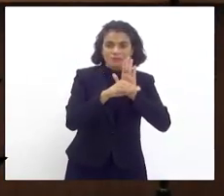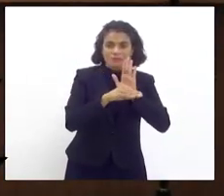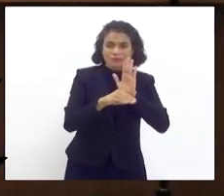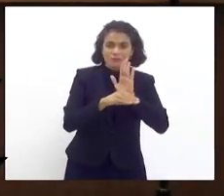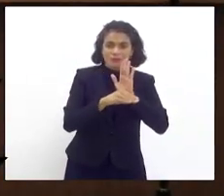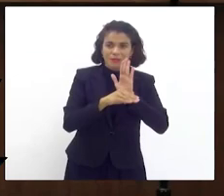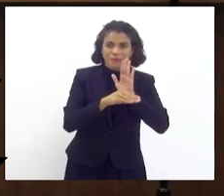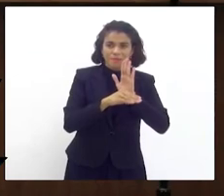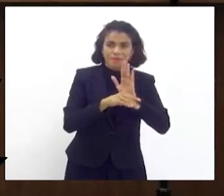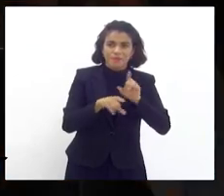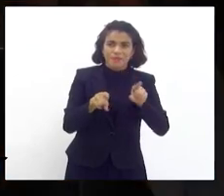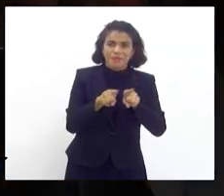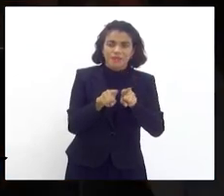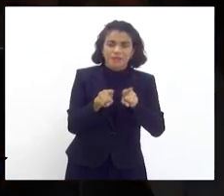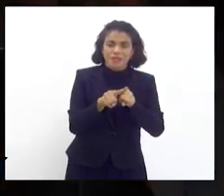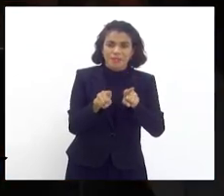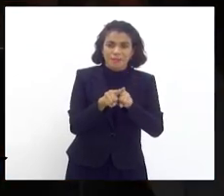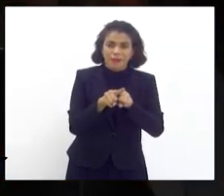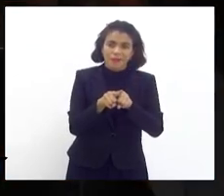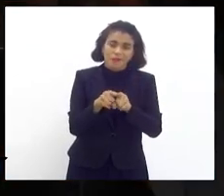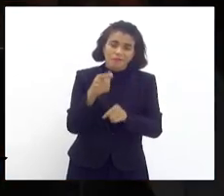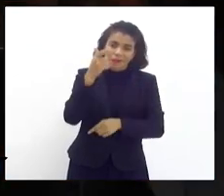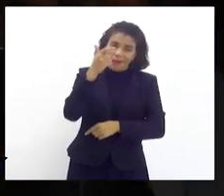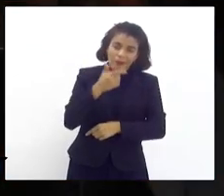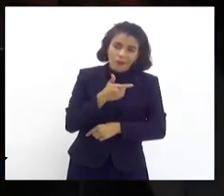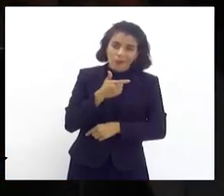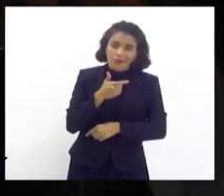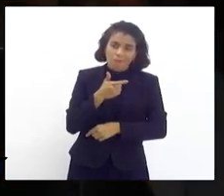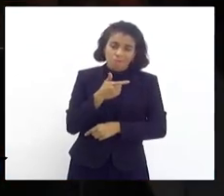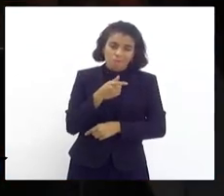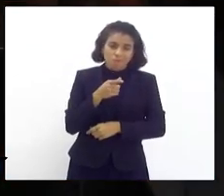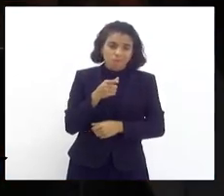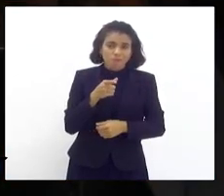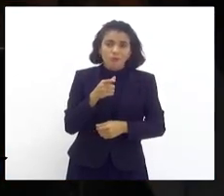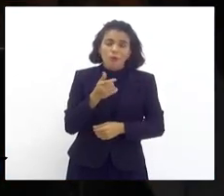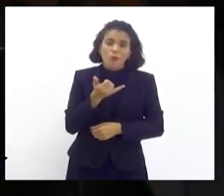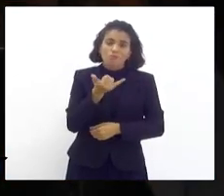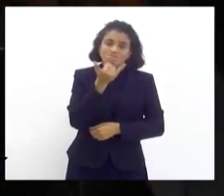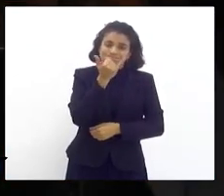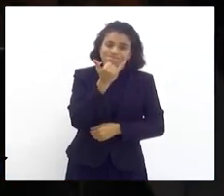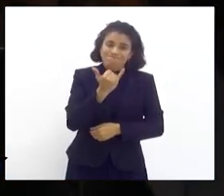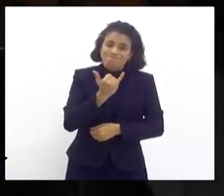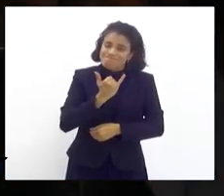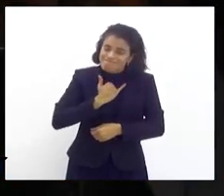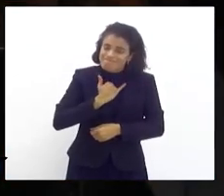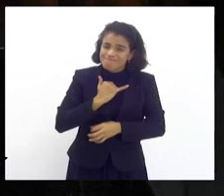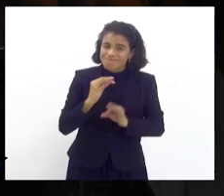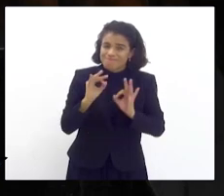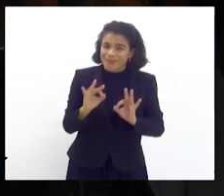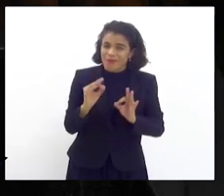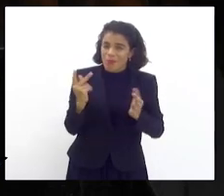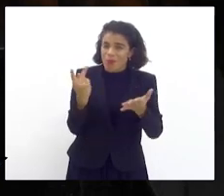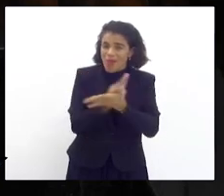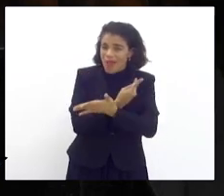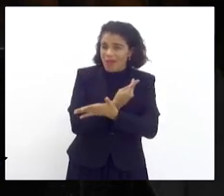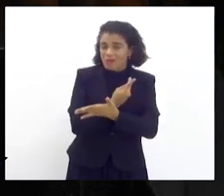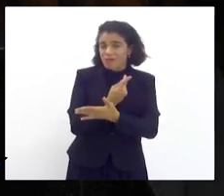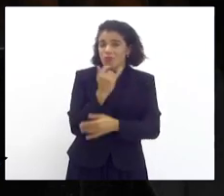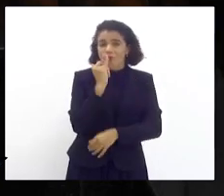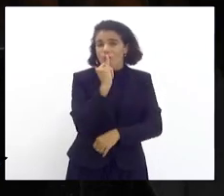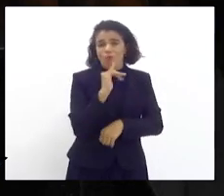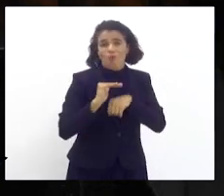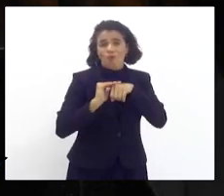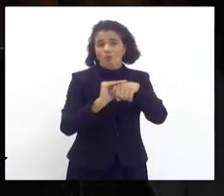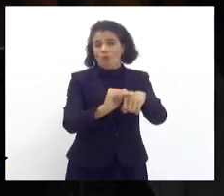e cometi com Vossa Excelência um pecado de não lhe ter avisado.